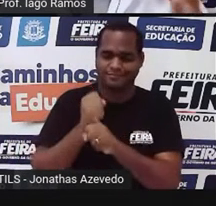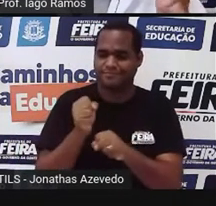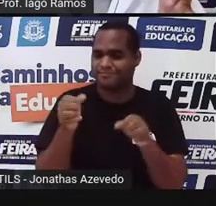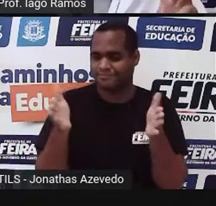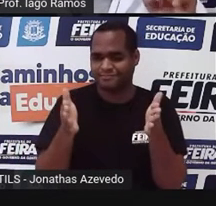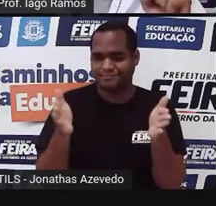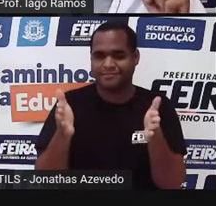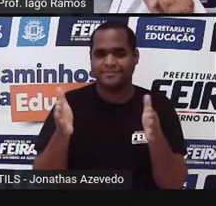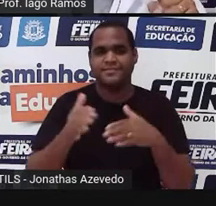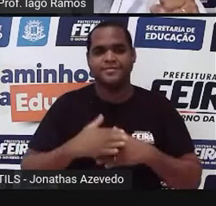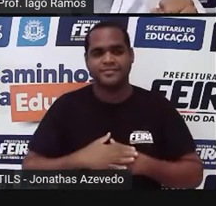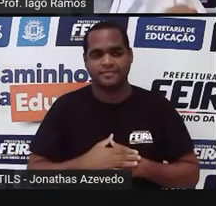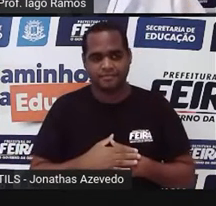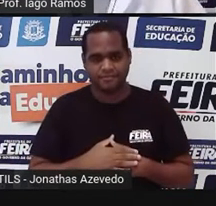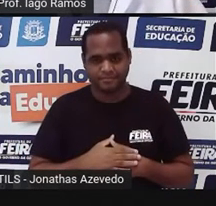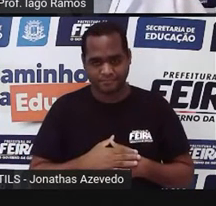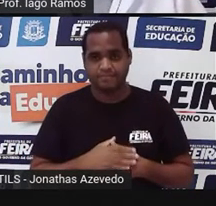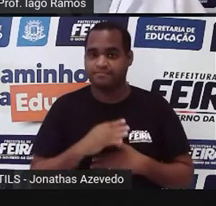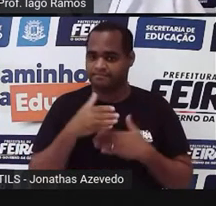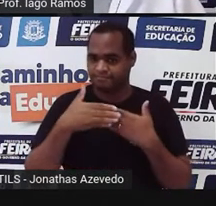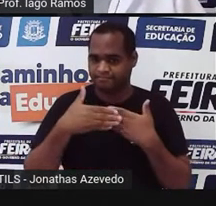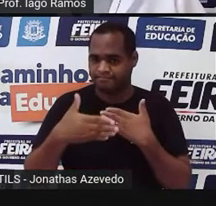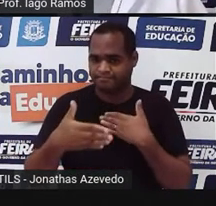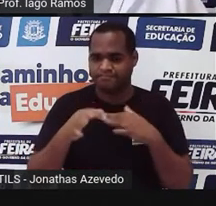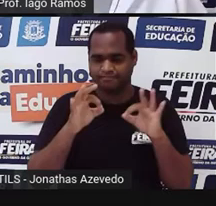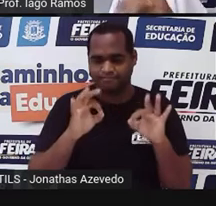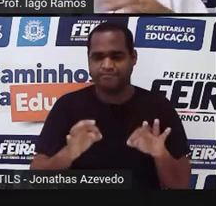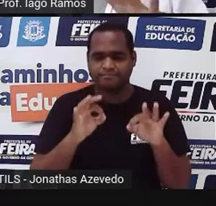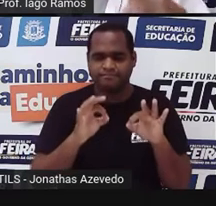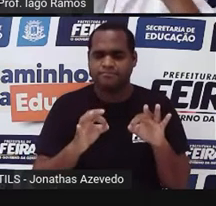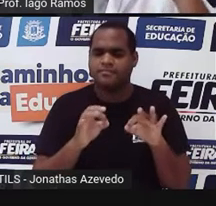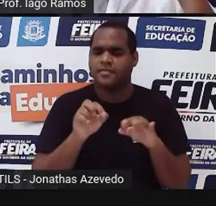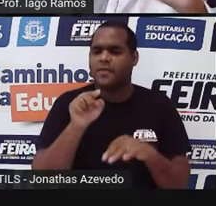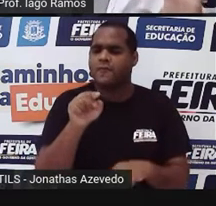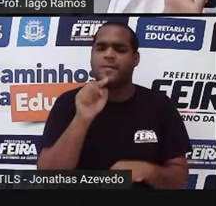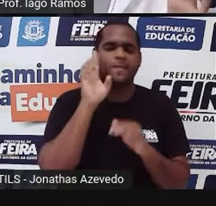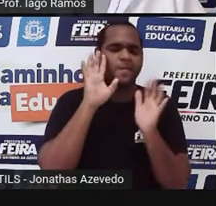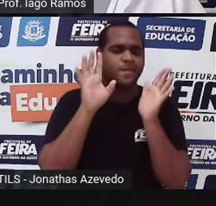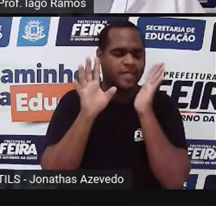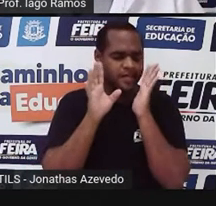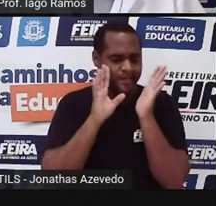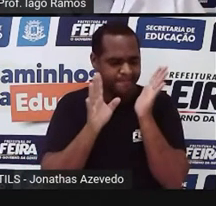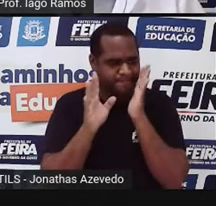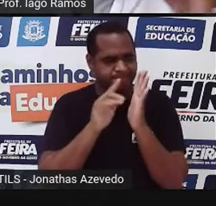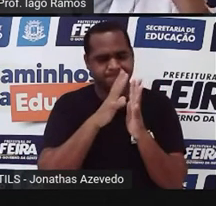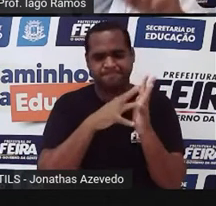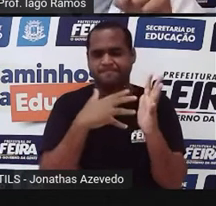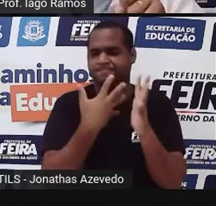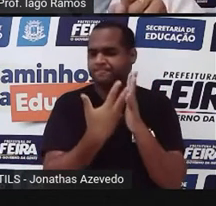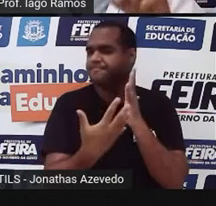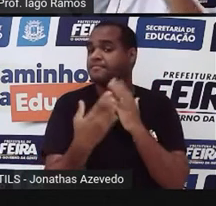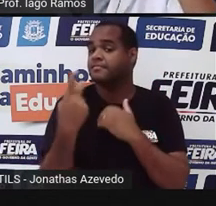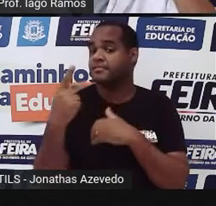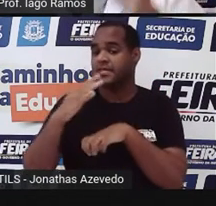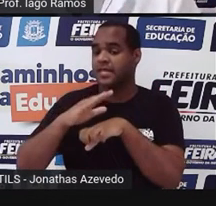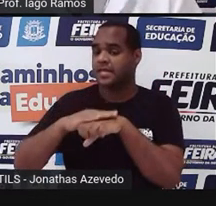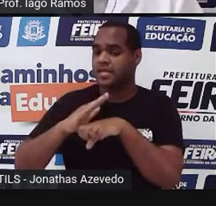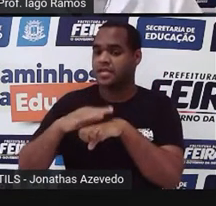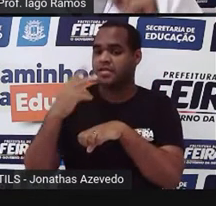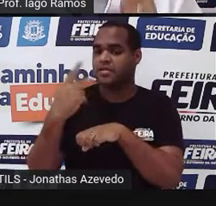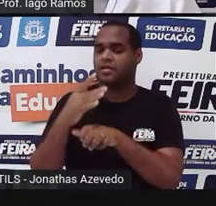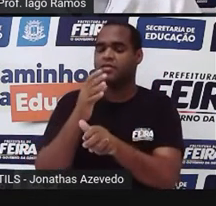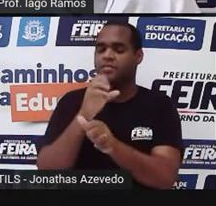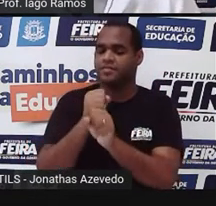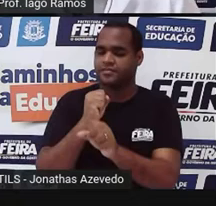Então a gente vai partir daí, certo? E aí você vai pensar que esse boletim que eu vou mostrar aqui é o seu. São as suas